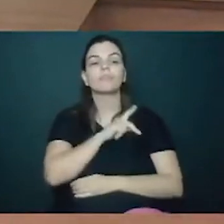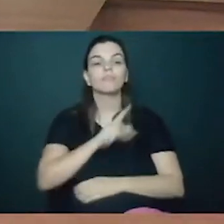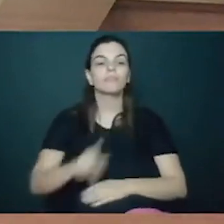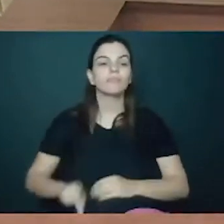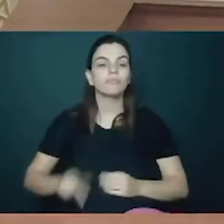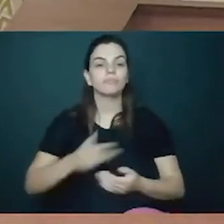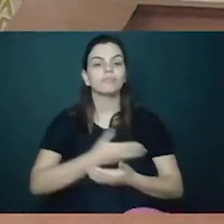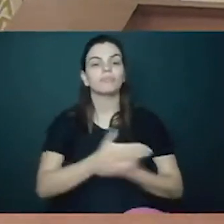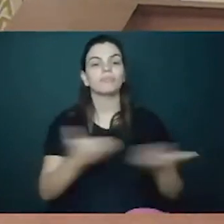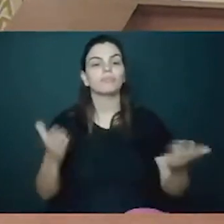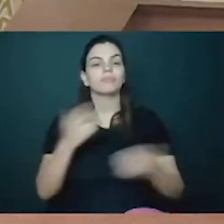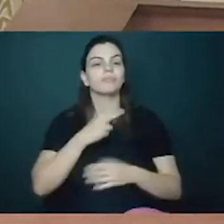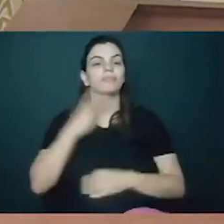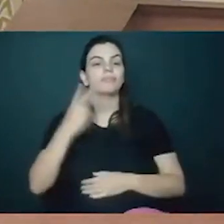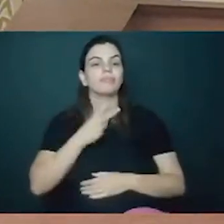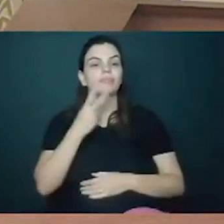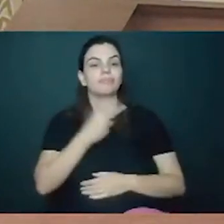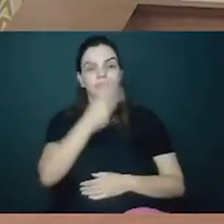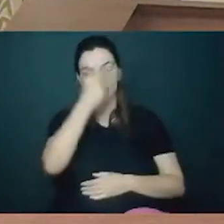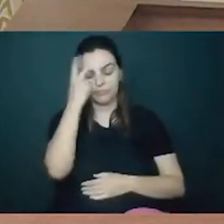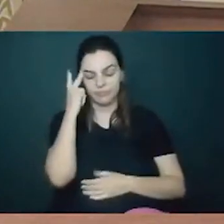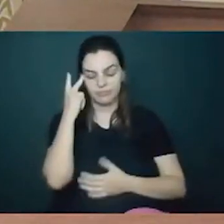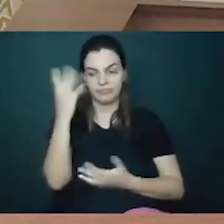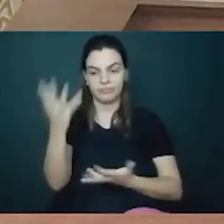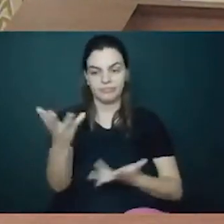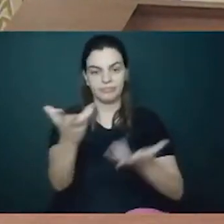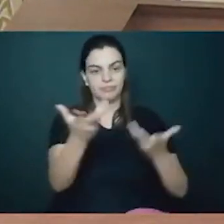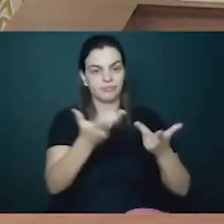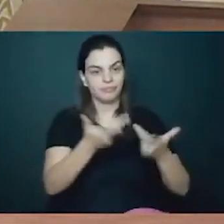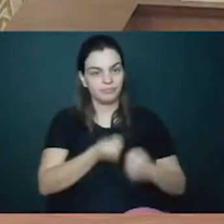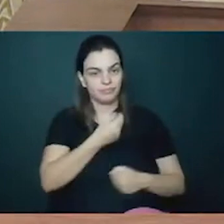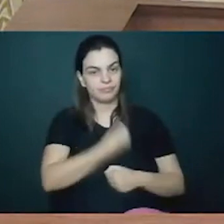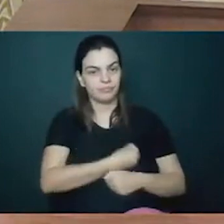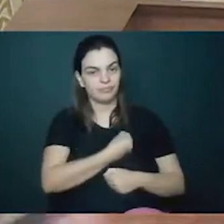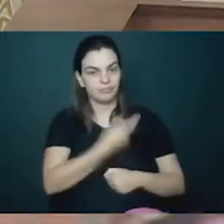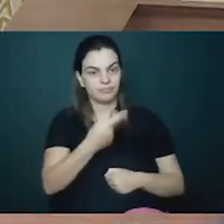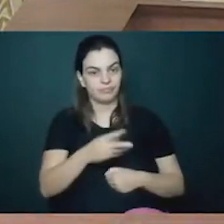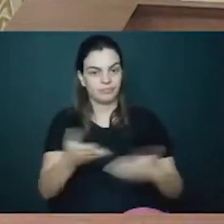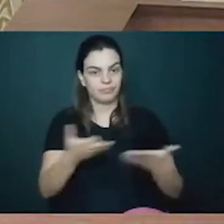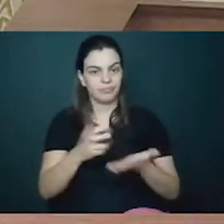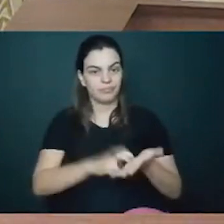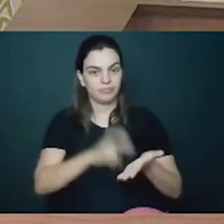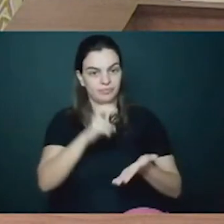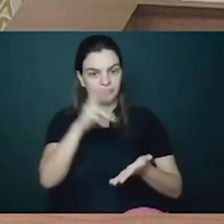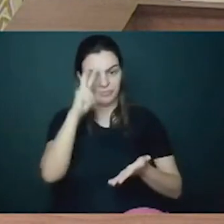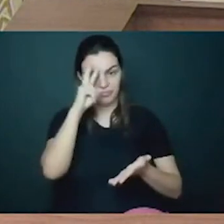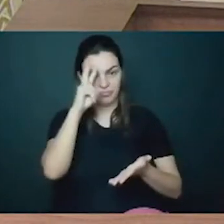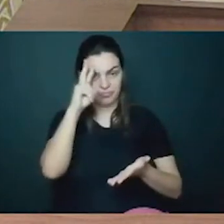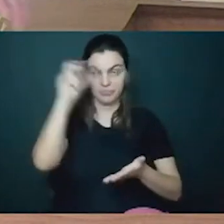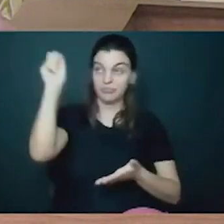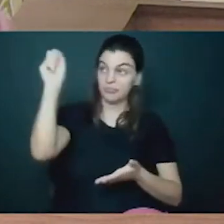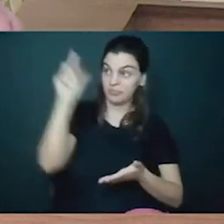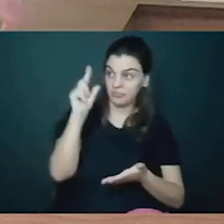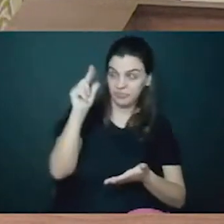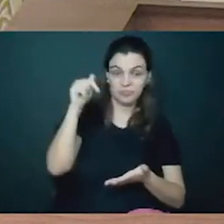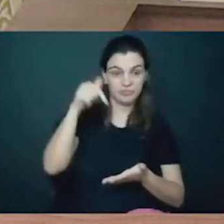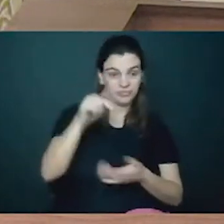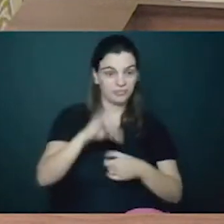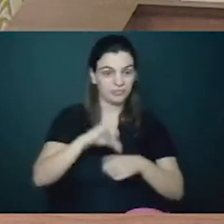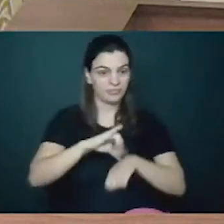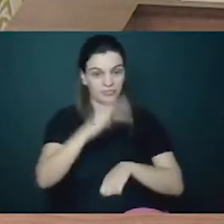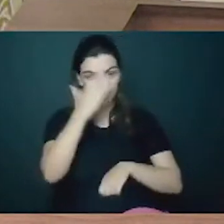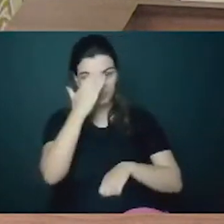vereadores, a todos os convidados pela esta manhã de segunda-feira de sol aqui na capital paranaense. Hoje eu